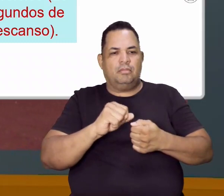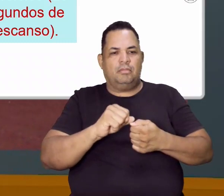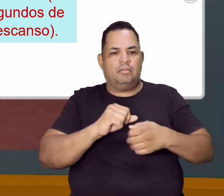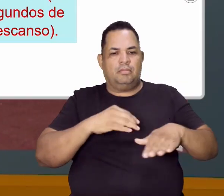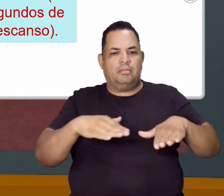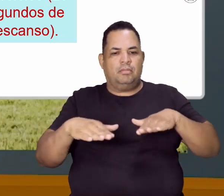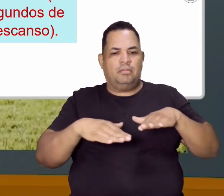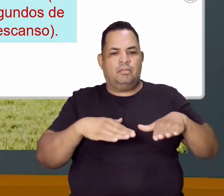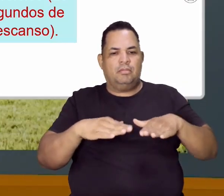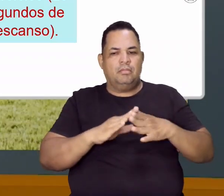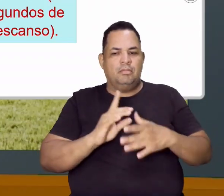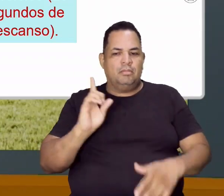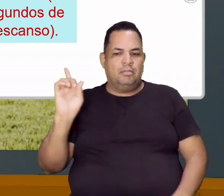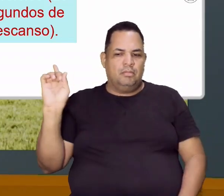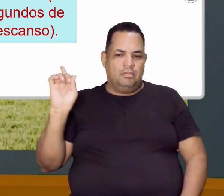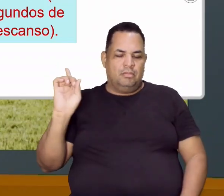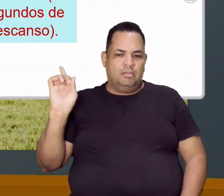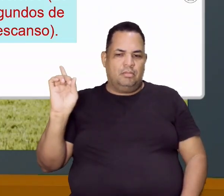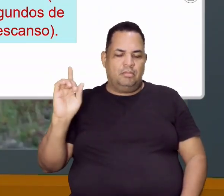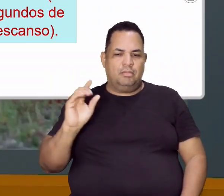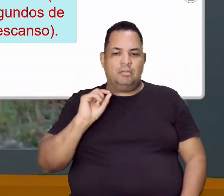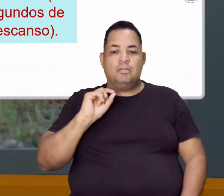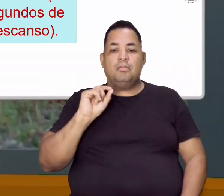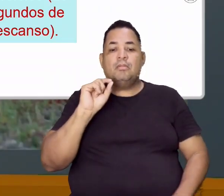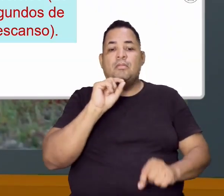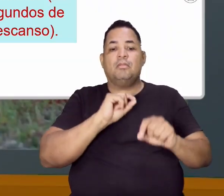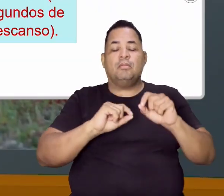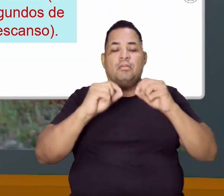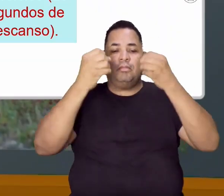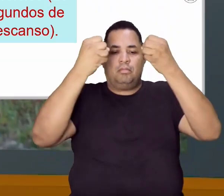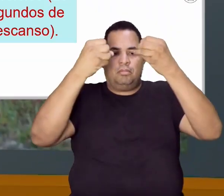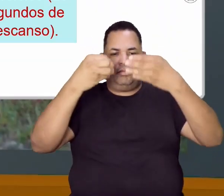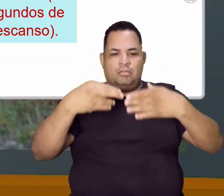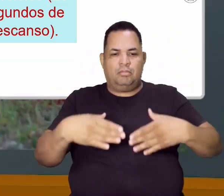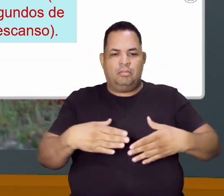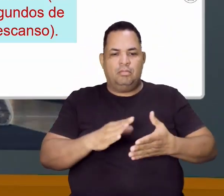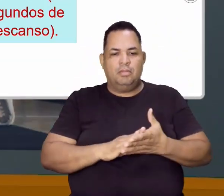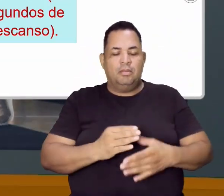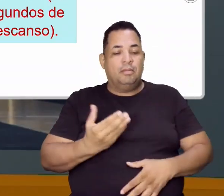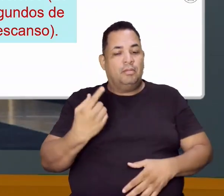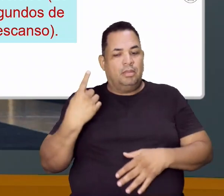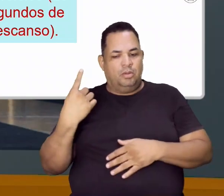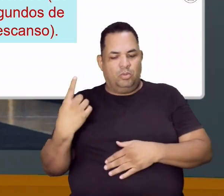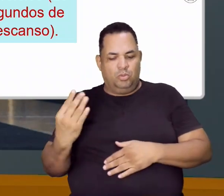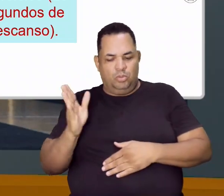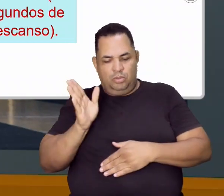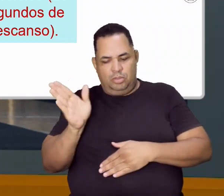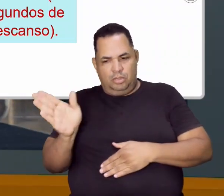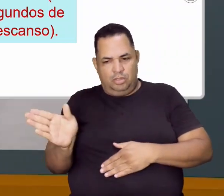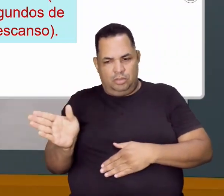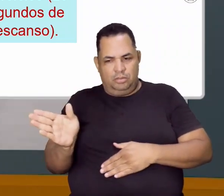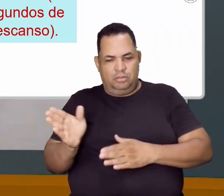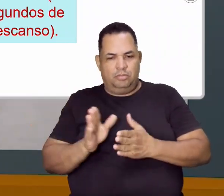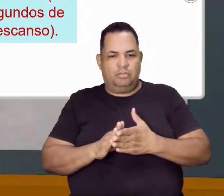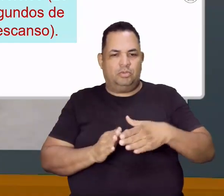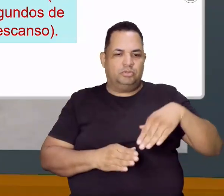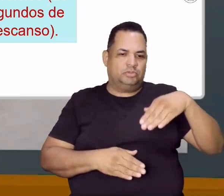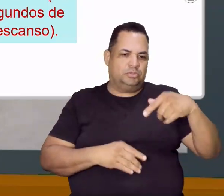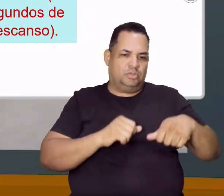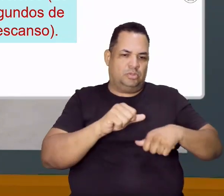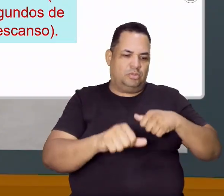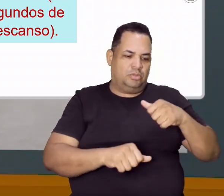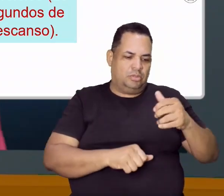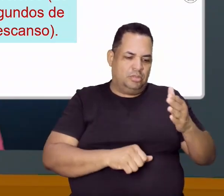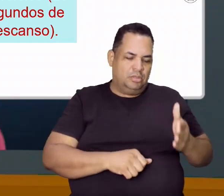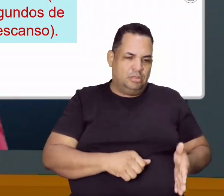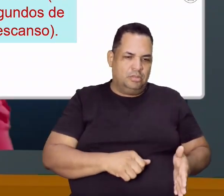profídeos? Posso fazer ele alternado. O que eu quero dizer? Que eu faço um lado, saltito, troco para a outra perna. Saltito, volto para